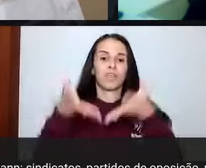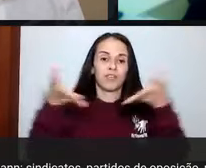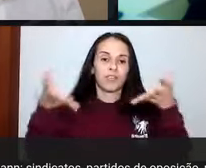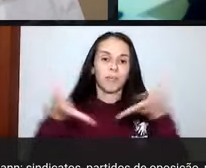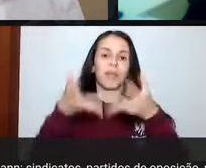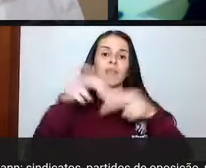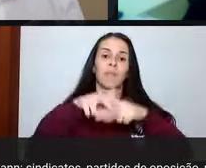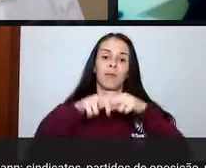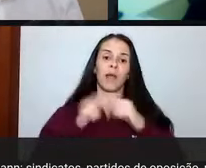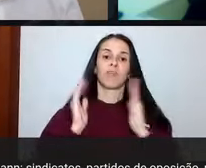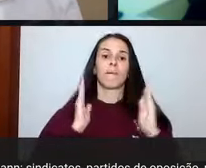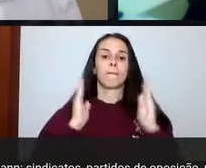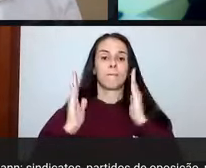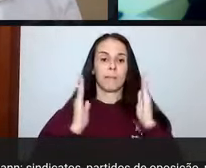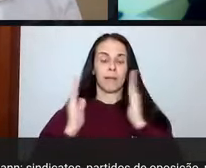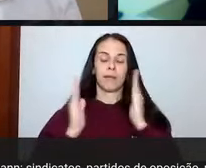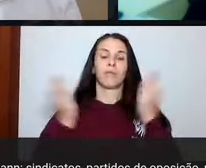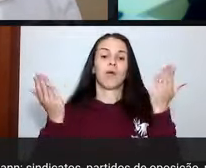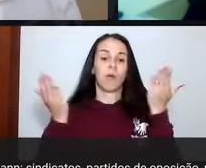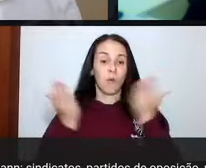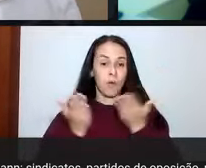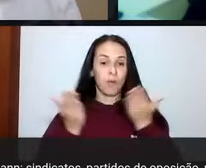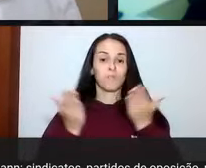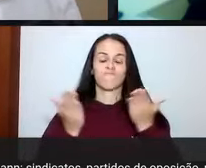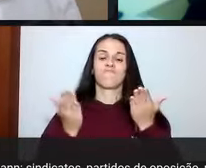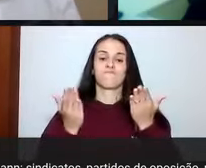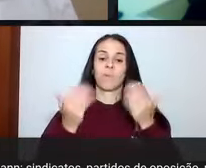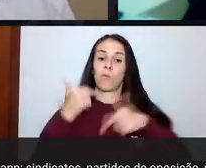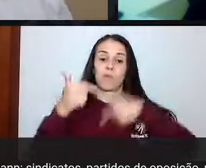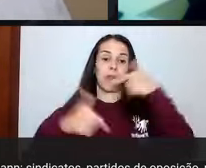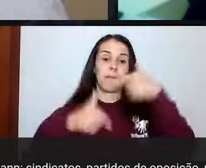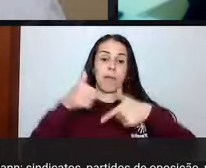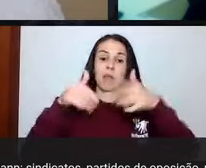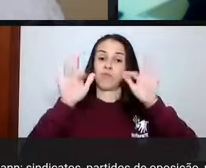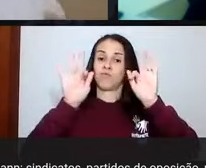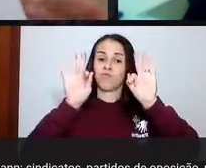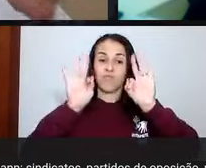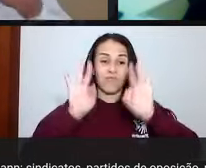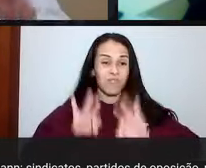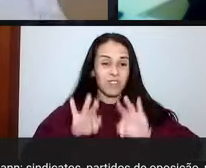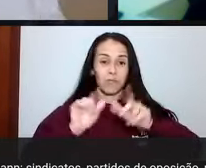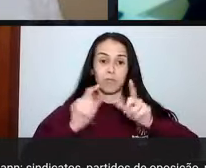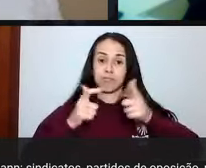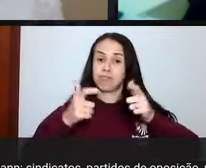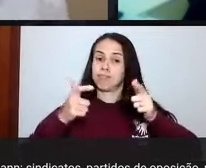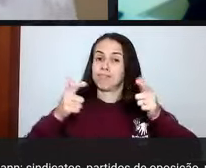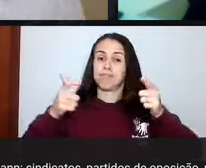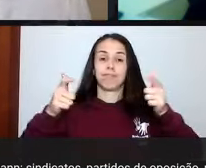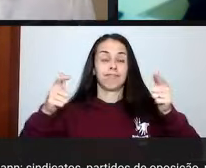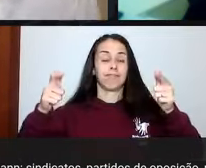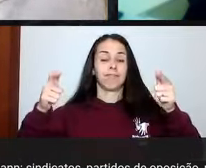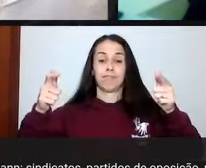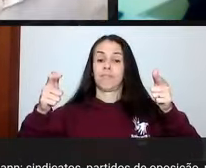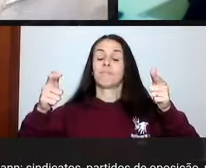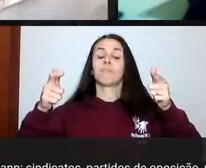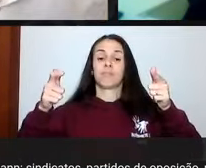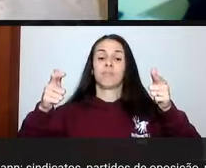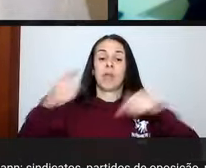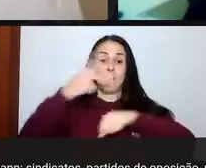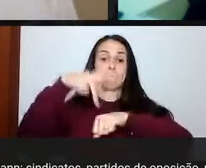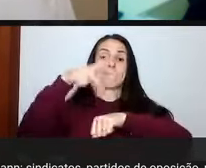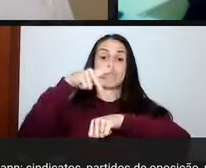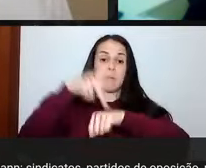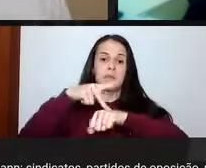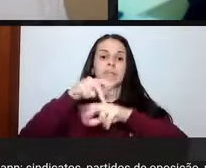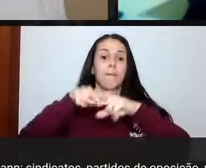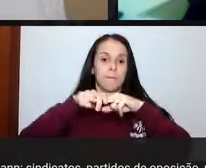Nós estamos vivendo um altíssimo nível de desemprego no país, já vínhamos com esse nível de desemprego crescente por conta de uma economia